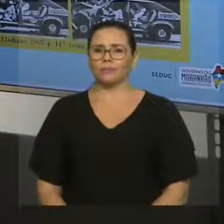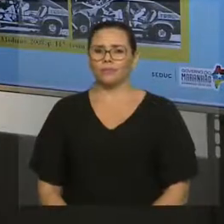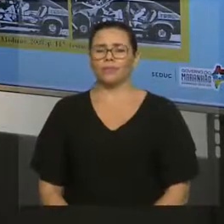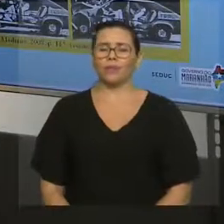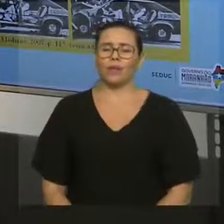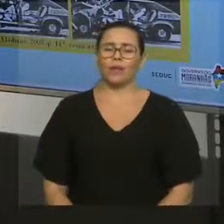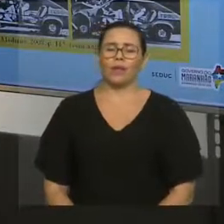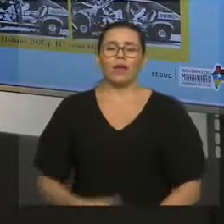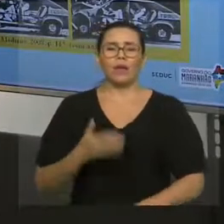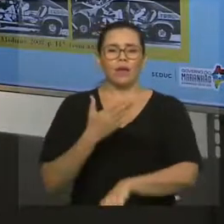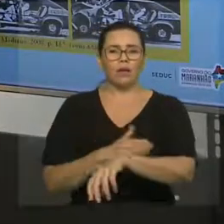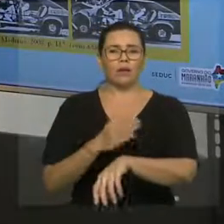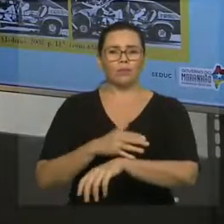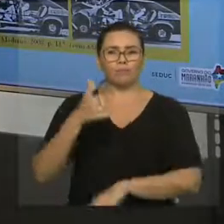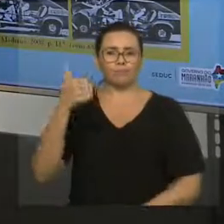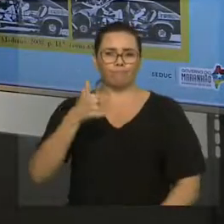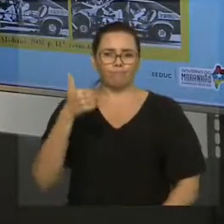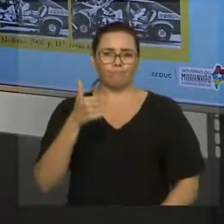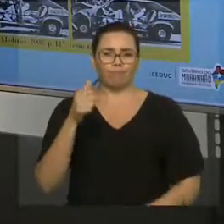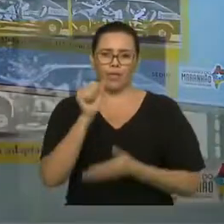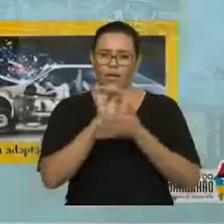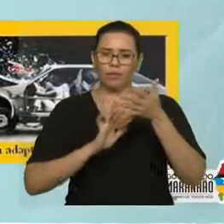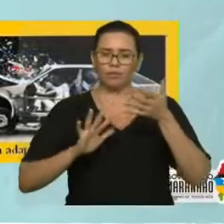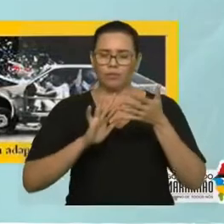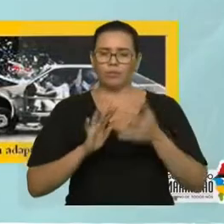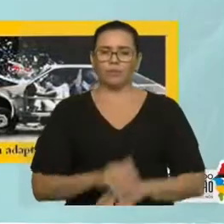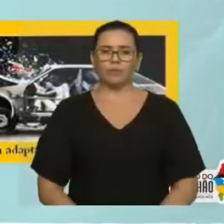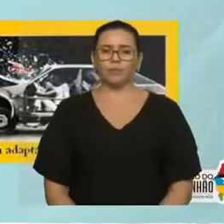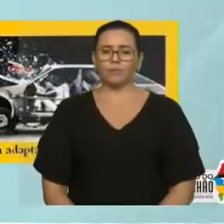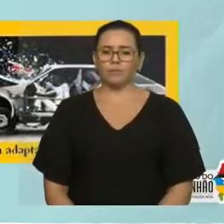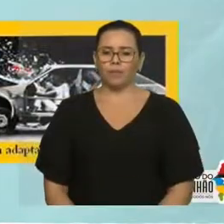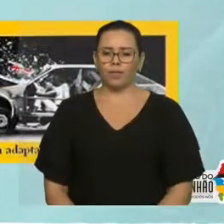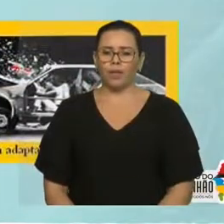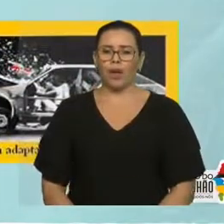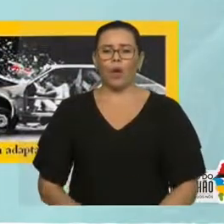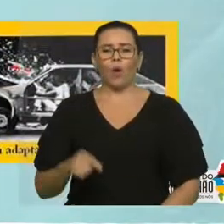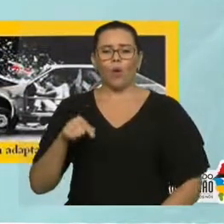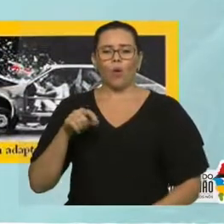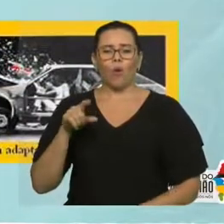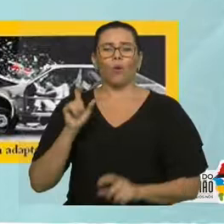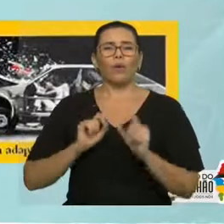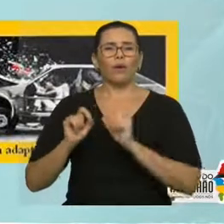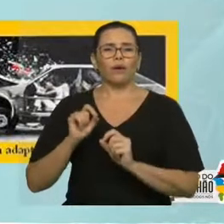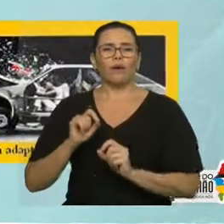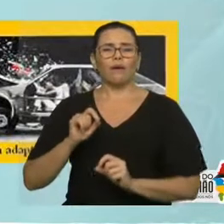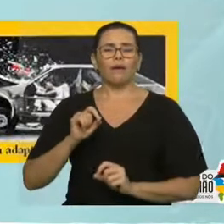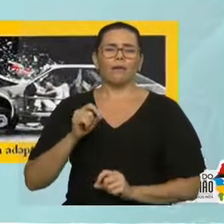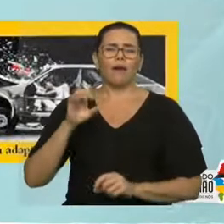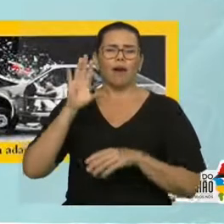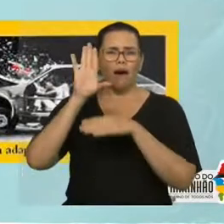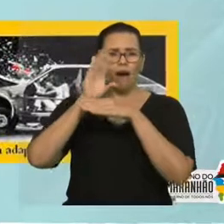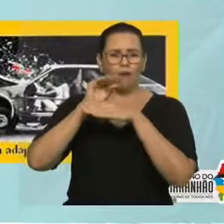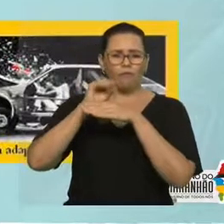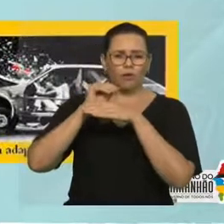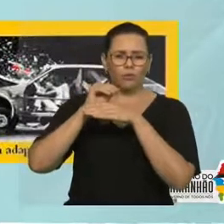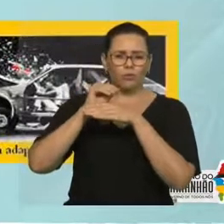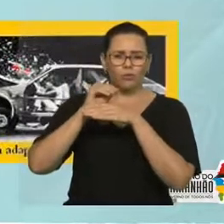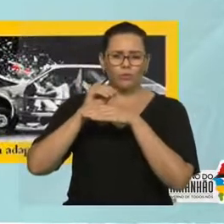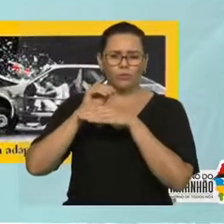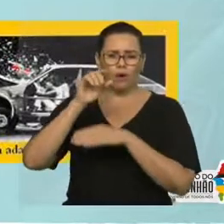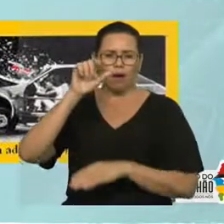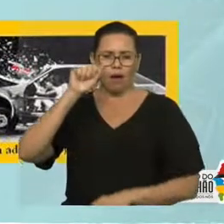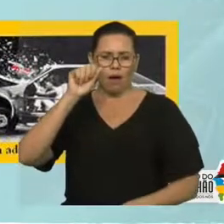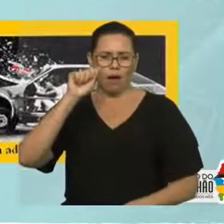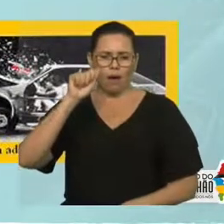Exercício 1. A figura abaixo mostra a imagem de um teste de colisão. A foto A revela o momento exato da colisão do